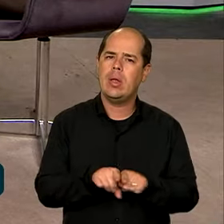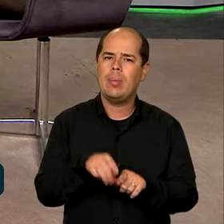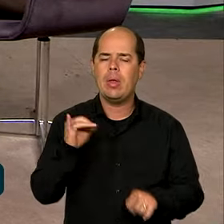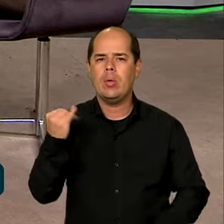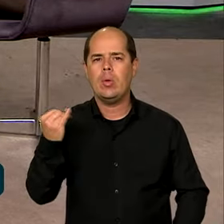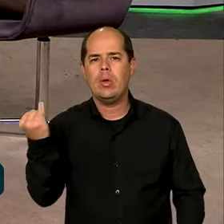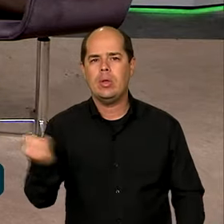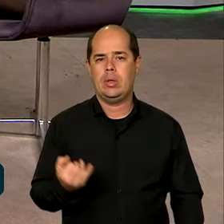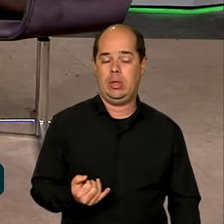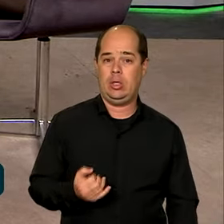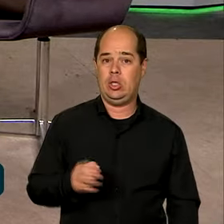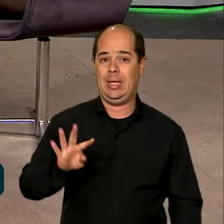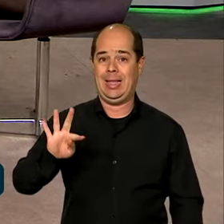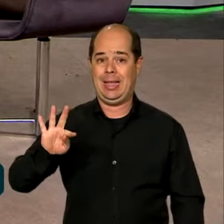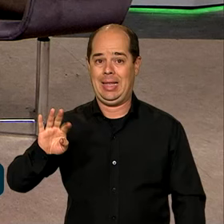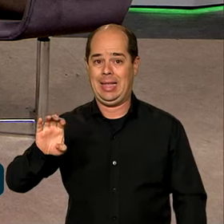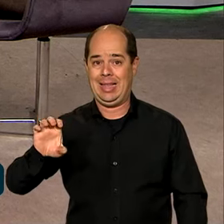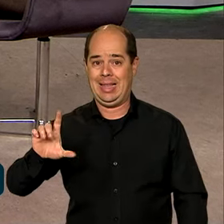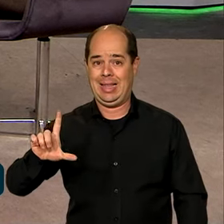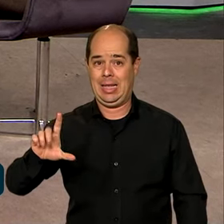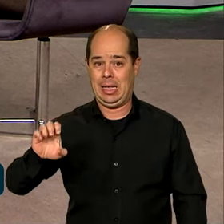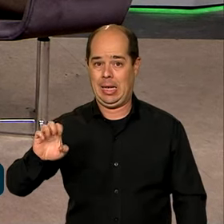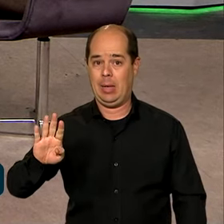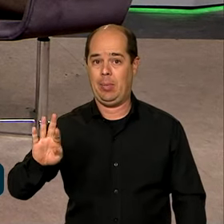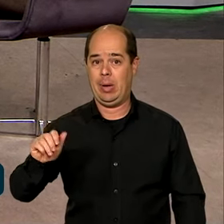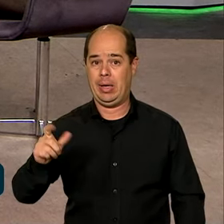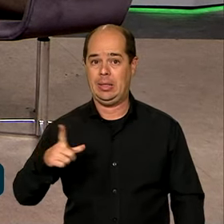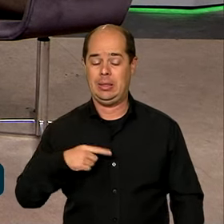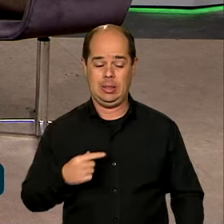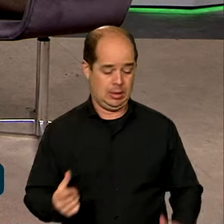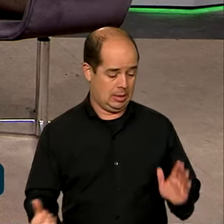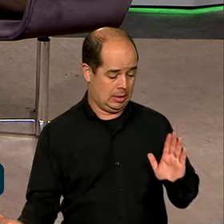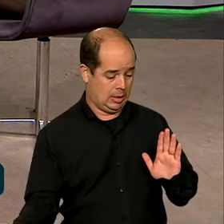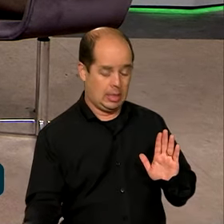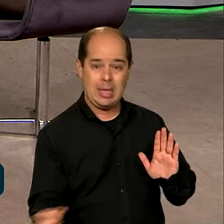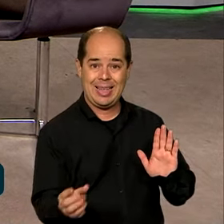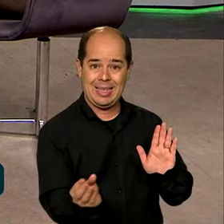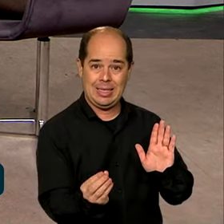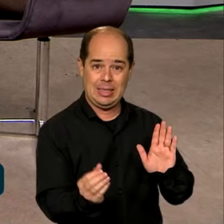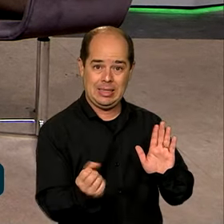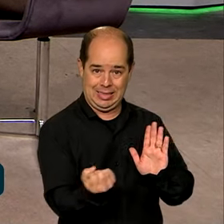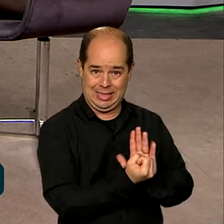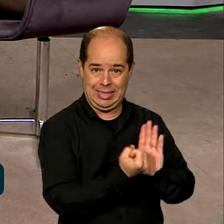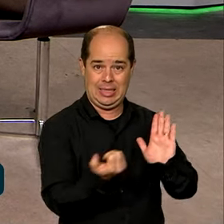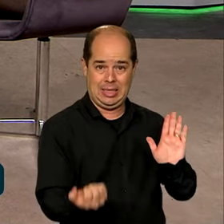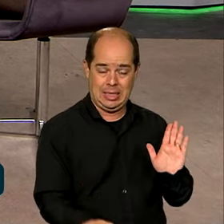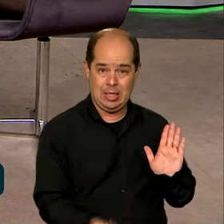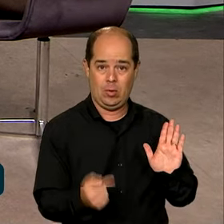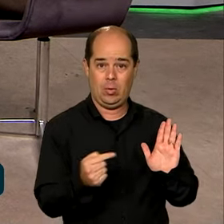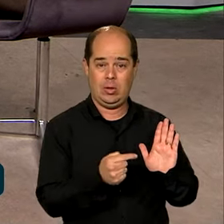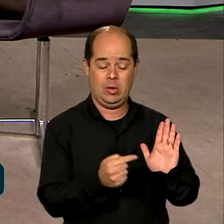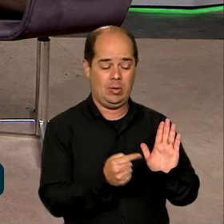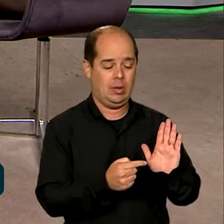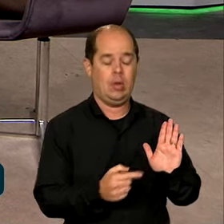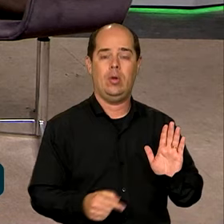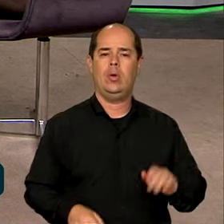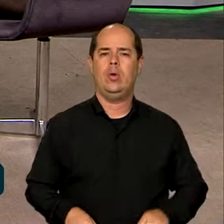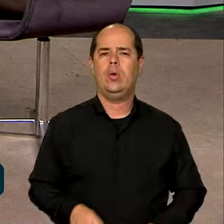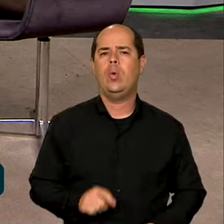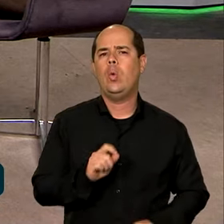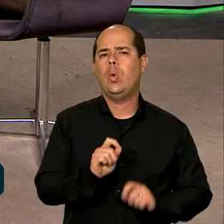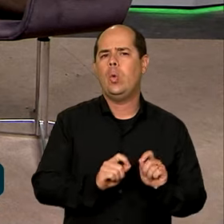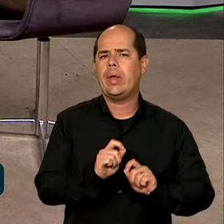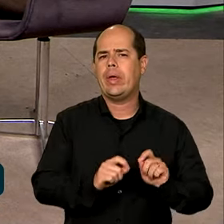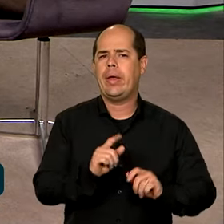recentemente conseguiu, o selo de certificação de empresa de defesa, né? Justamente por todo o serviço prestado